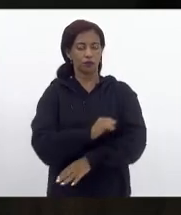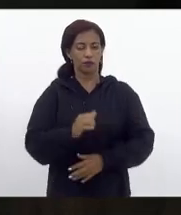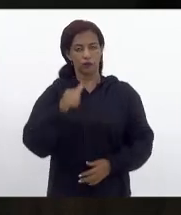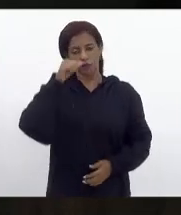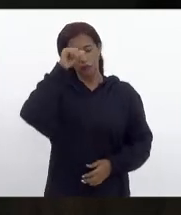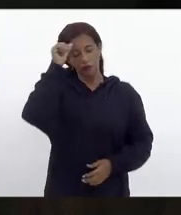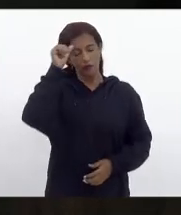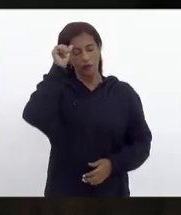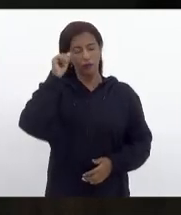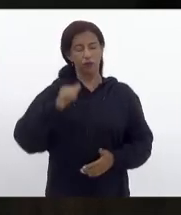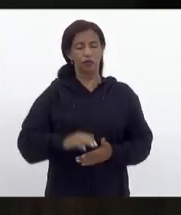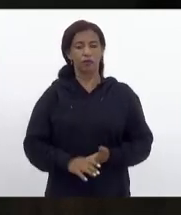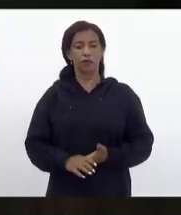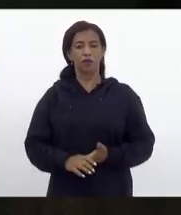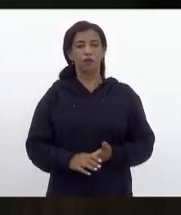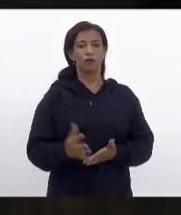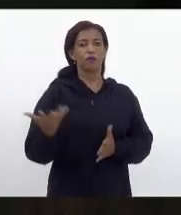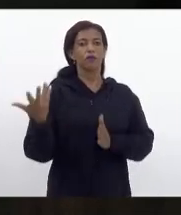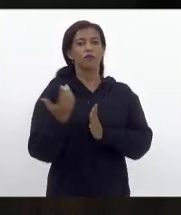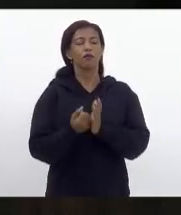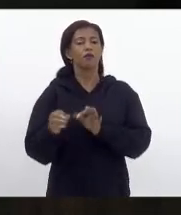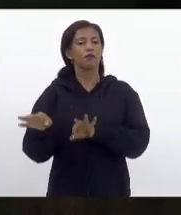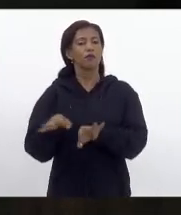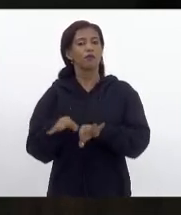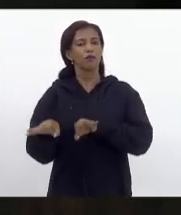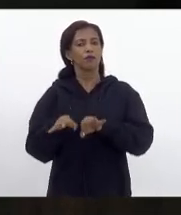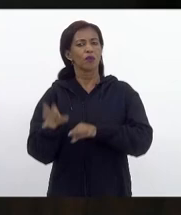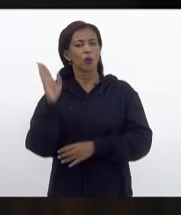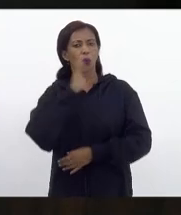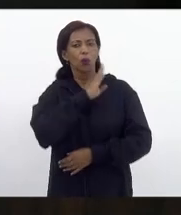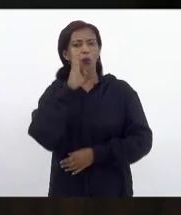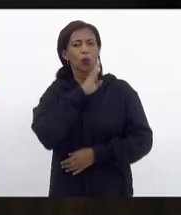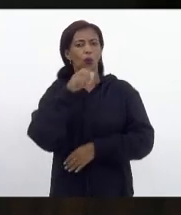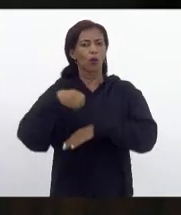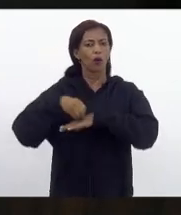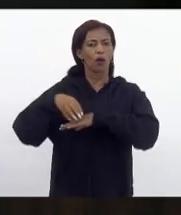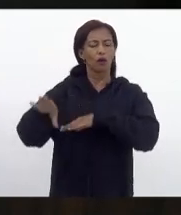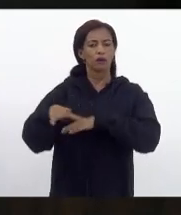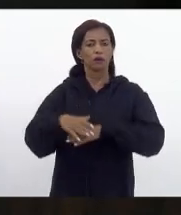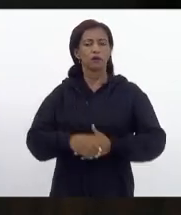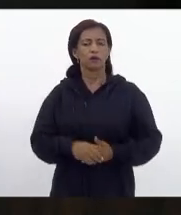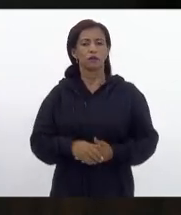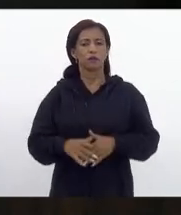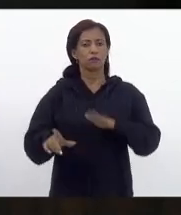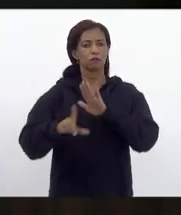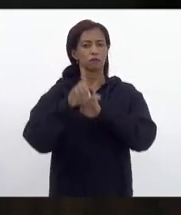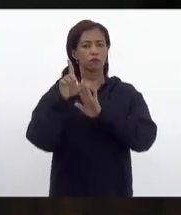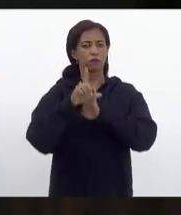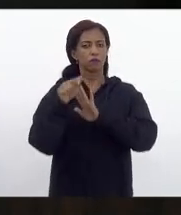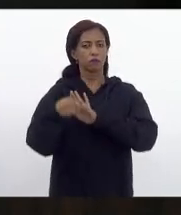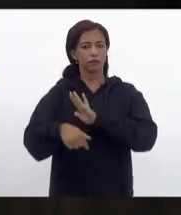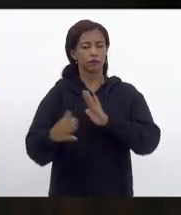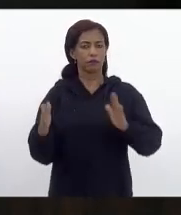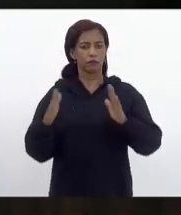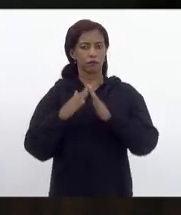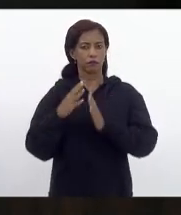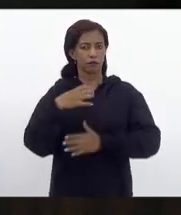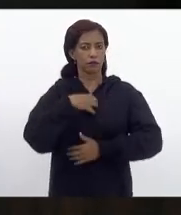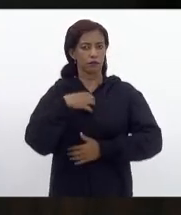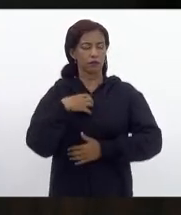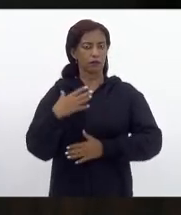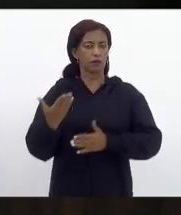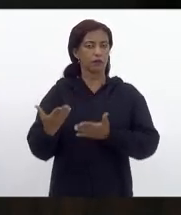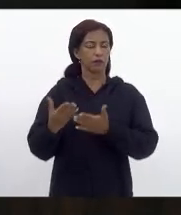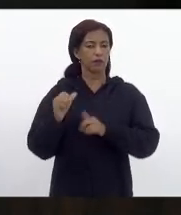Cláudio Castro, a adoção de medidas necessárias e urgentes para envio de mensagem legislativa para esta casa, no sentido de